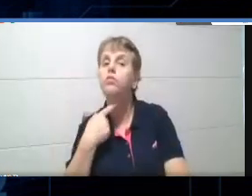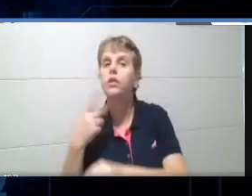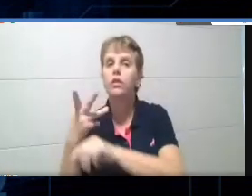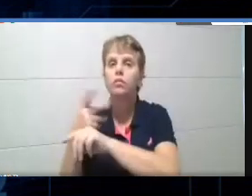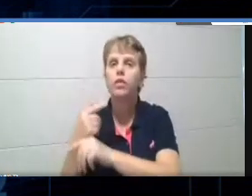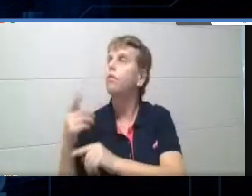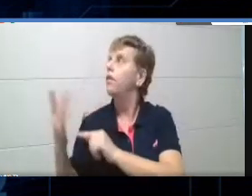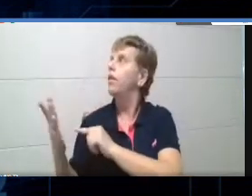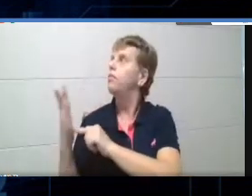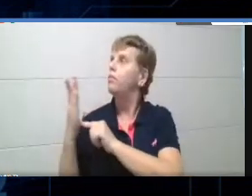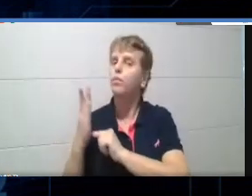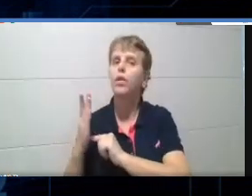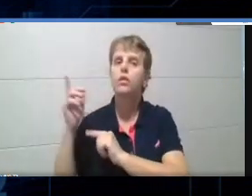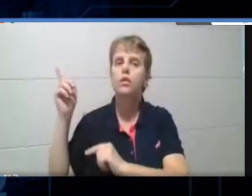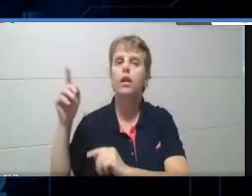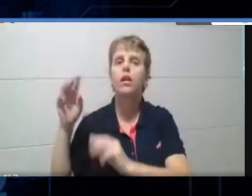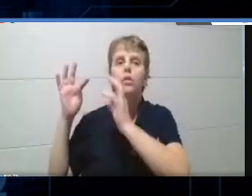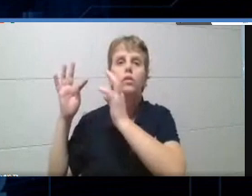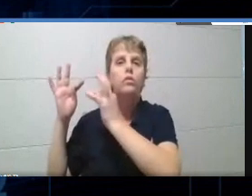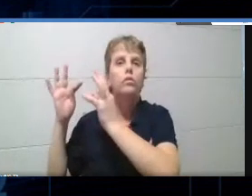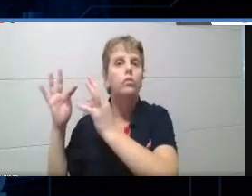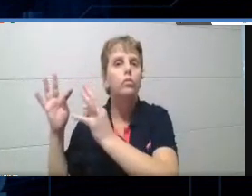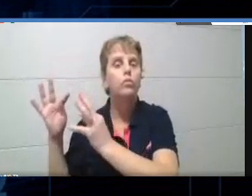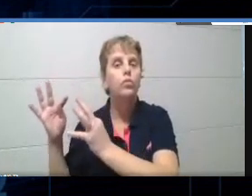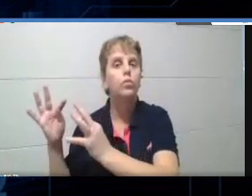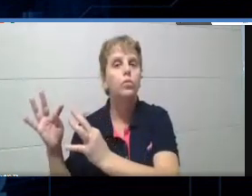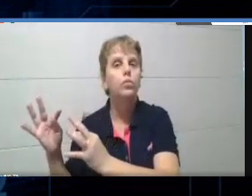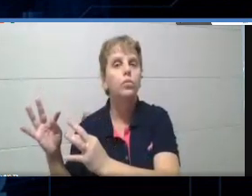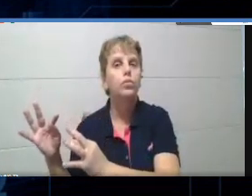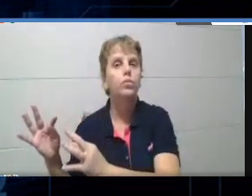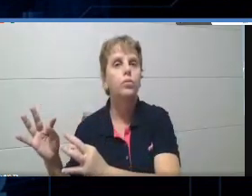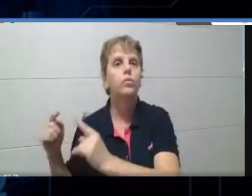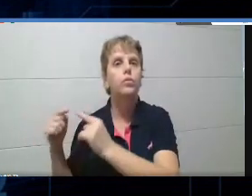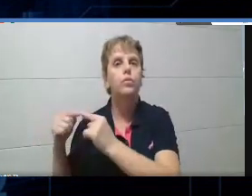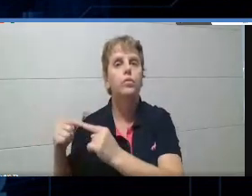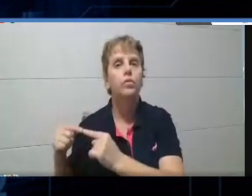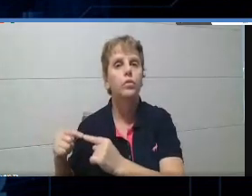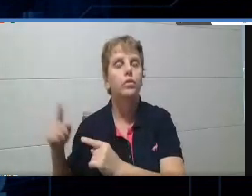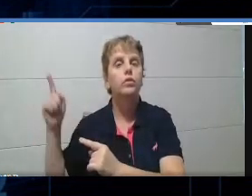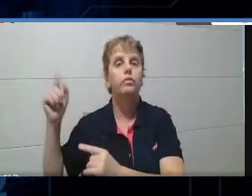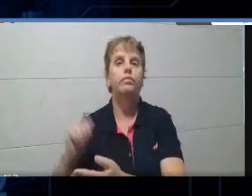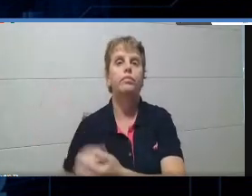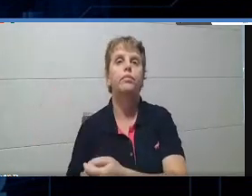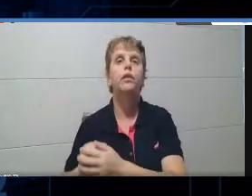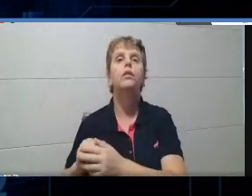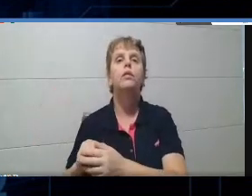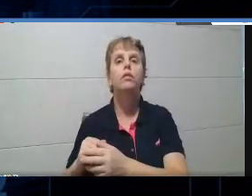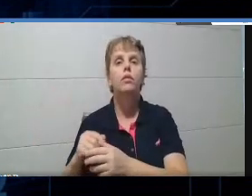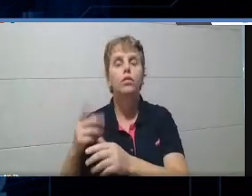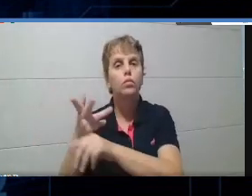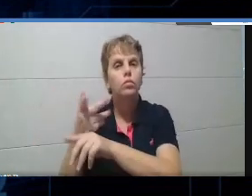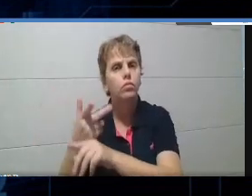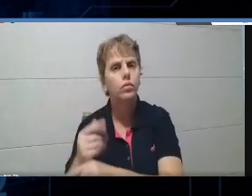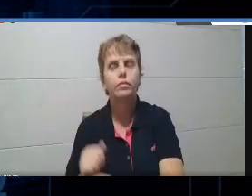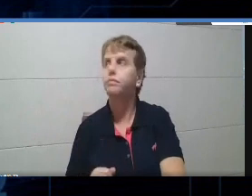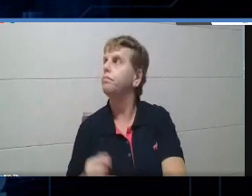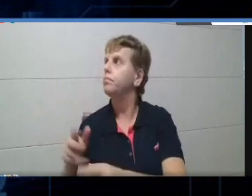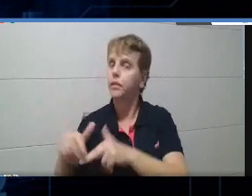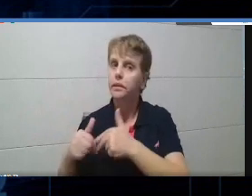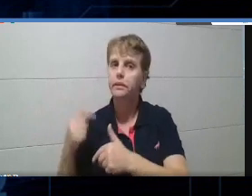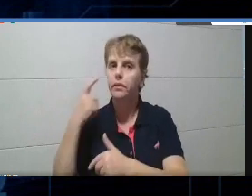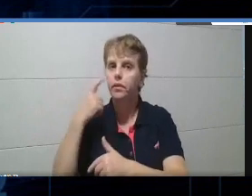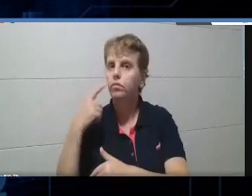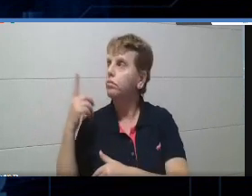aparecer aqui, então, todos os quizzes que têm relação com esse assunto que você procurou, tá? Então, observem aqui